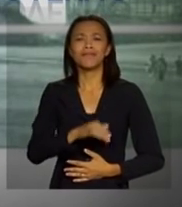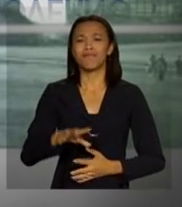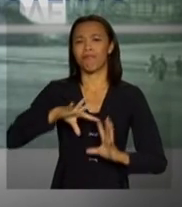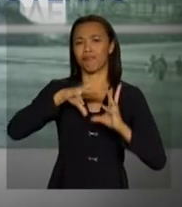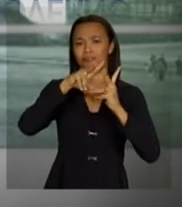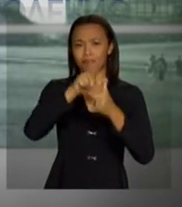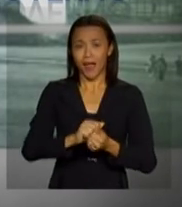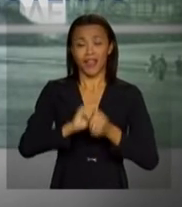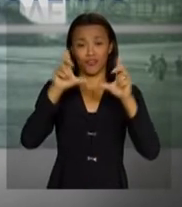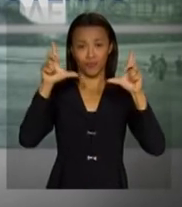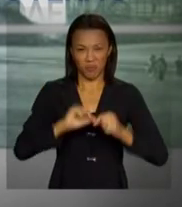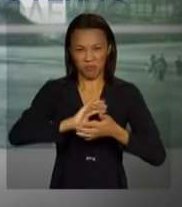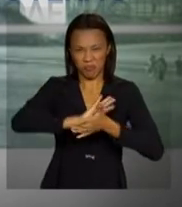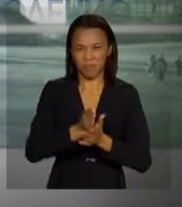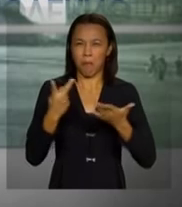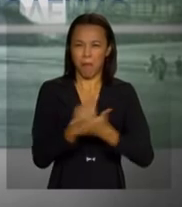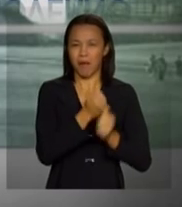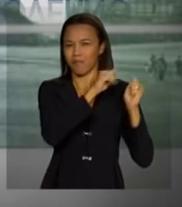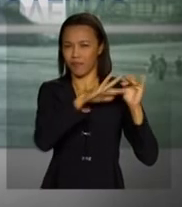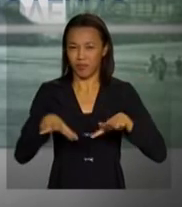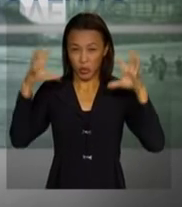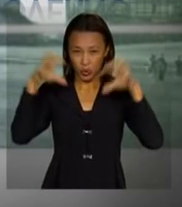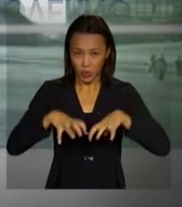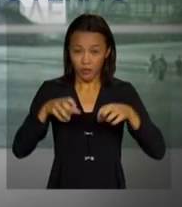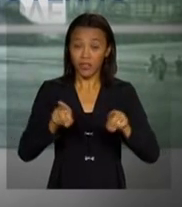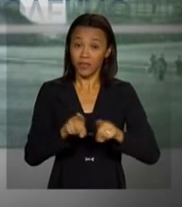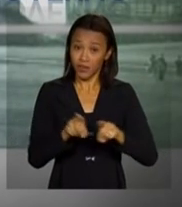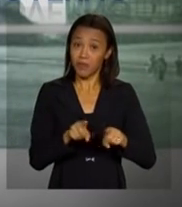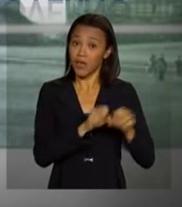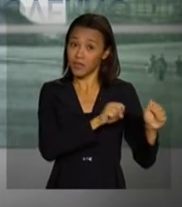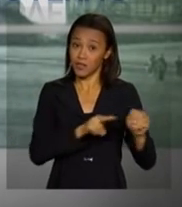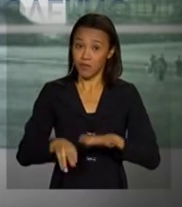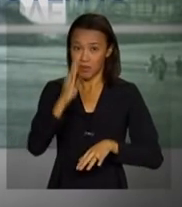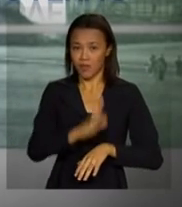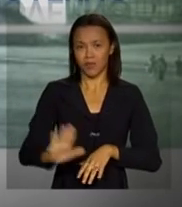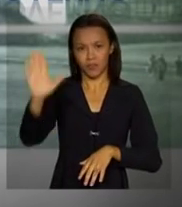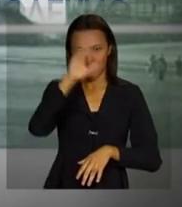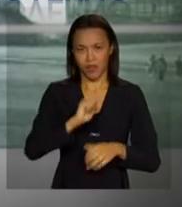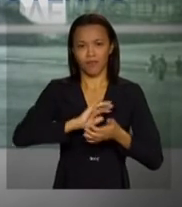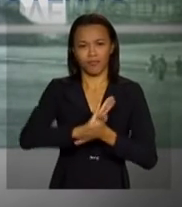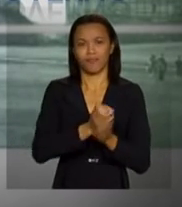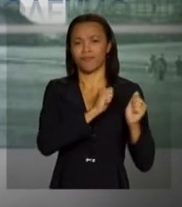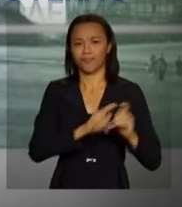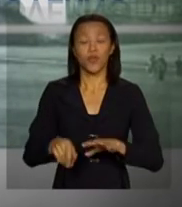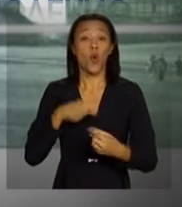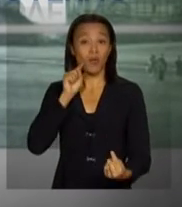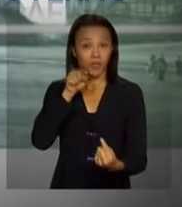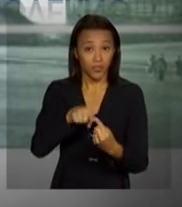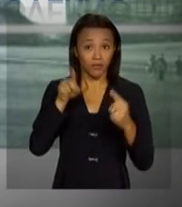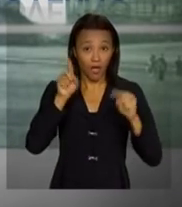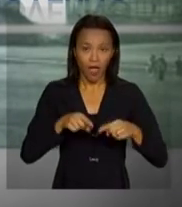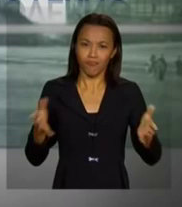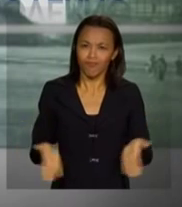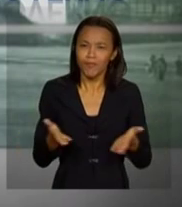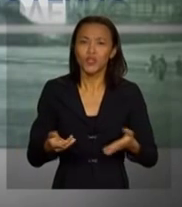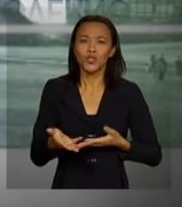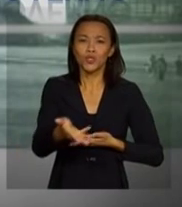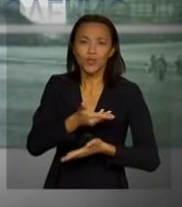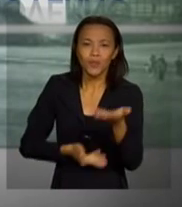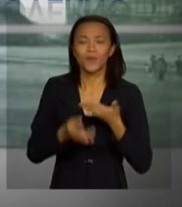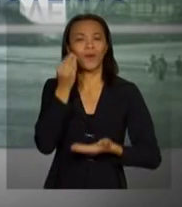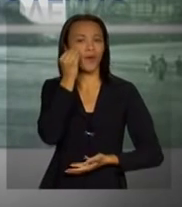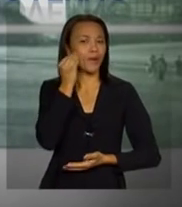Redução dos Desastres de Origem Natural e a Semana Nacional de Redução de Desastres. A intenção foi promover troca de